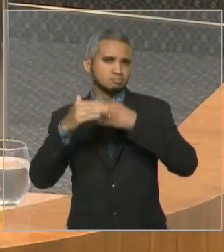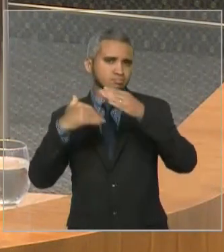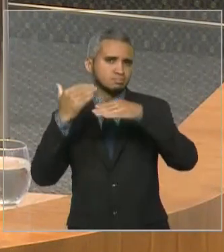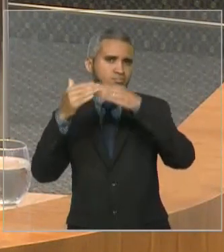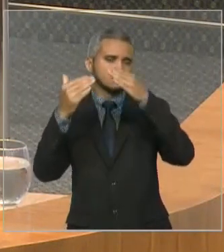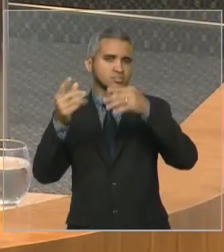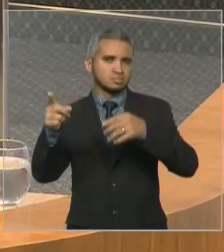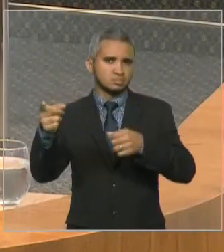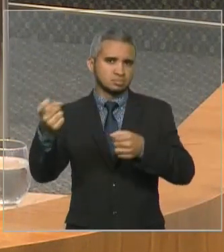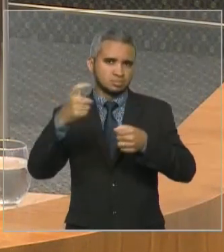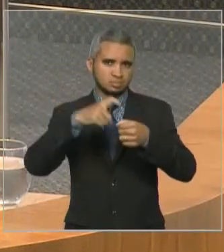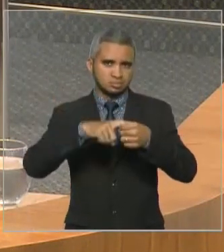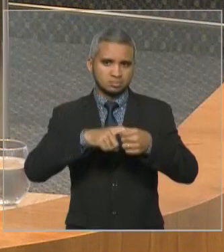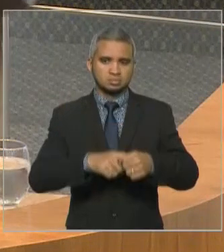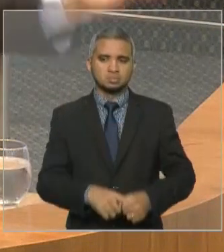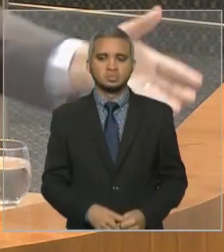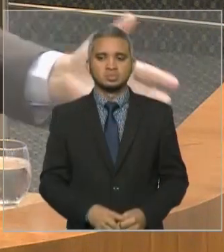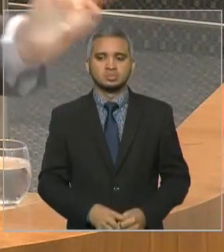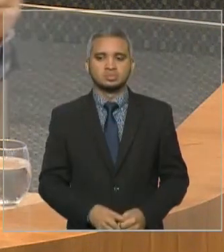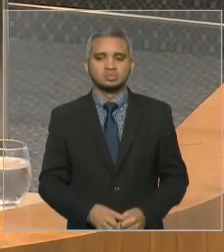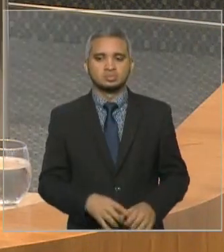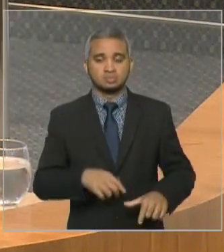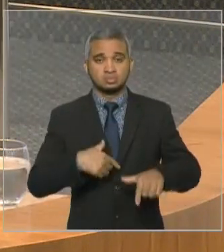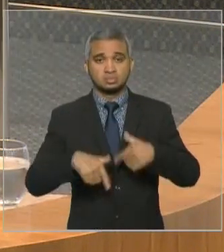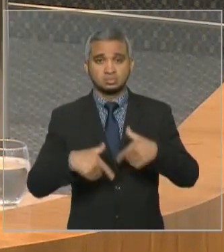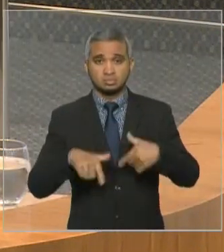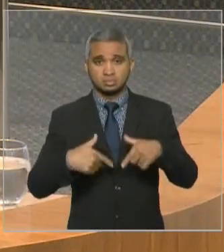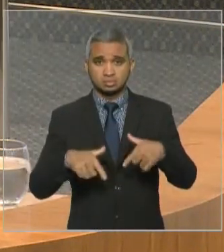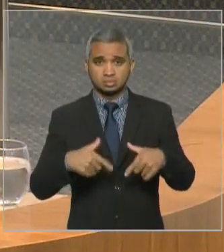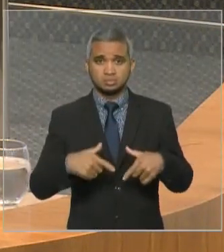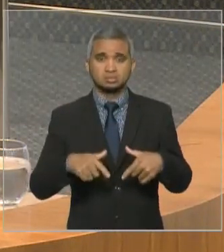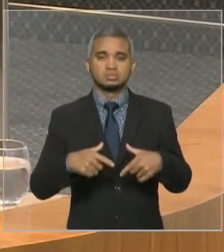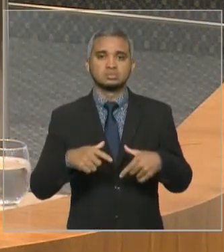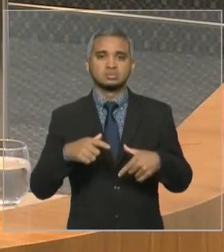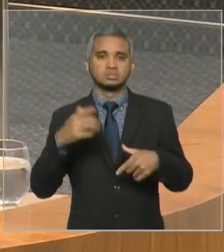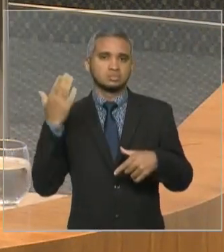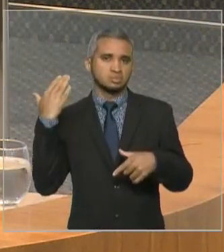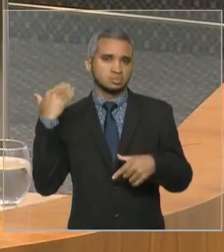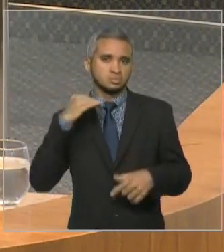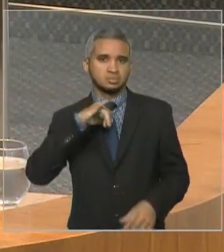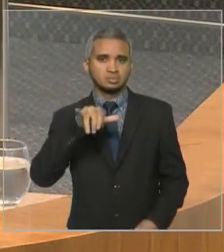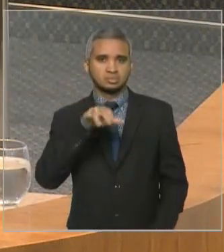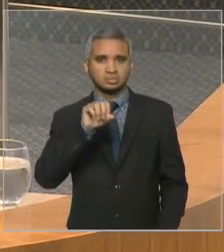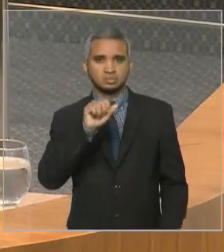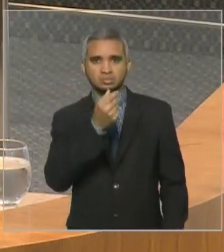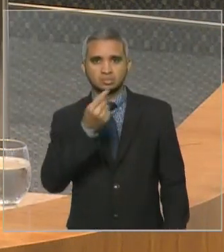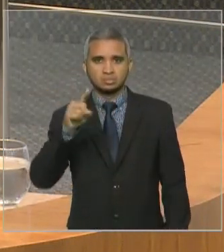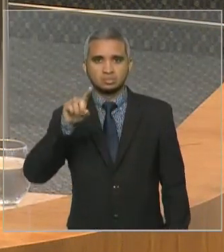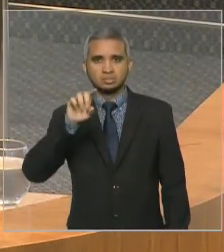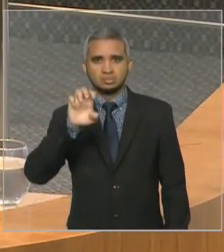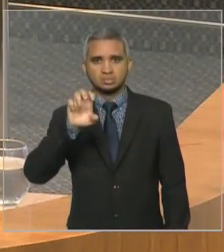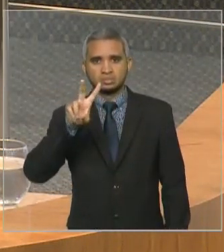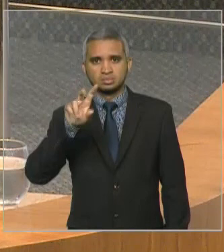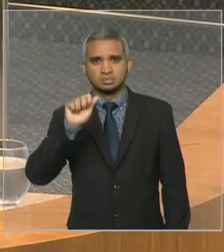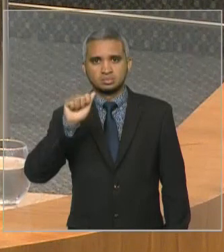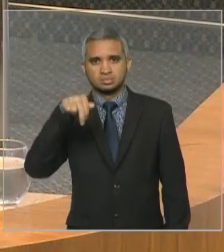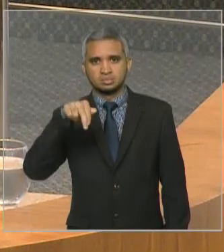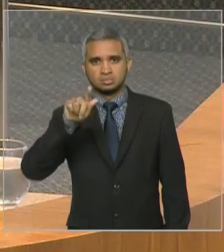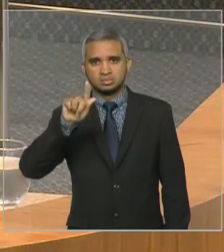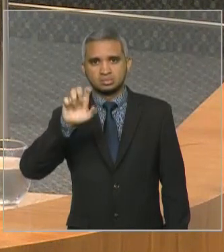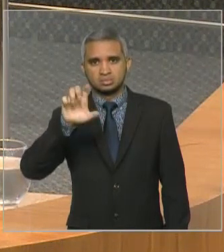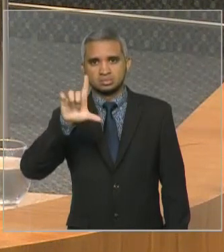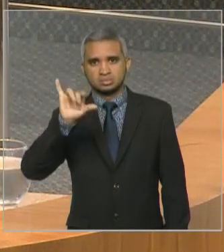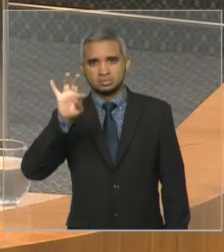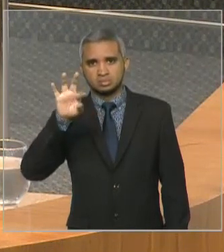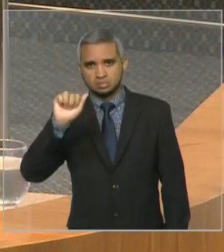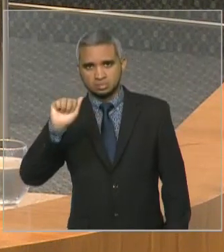maranhense. E o trabalho que nós fizemos, continuamos o trabalho do deputado João Evangelista, fizemos a nossa parte, em relação à TV Assembleia também foi